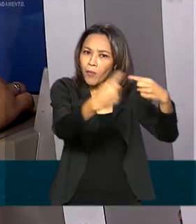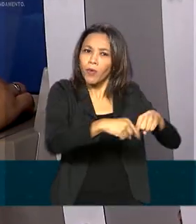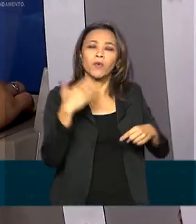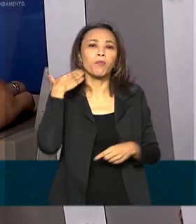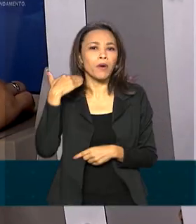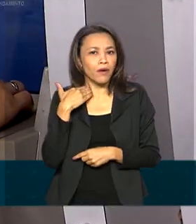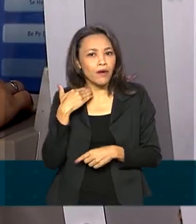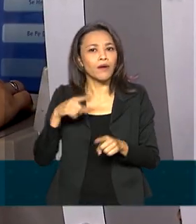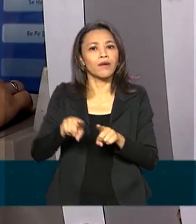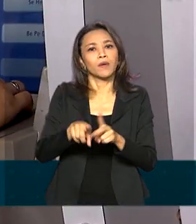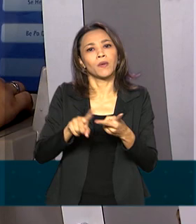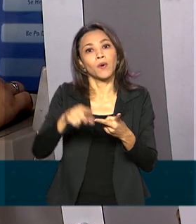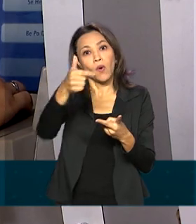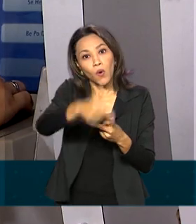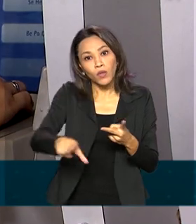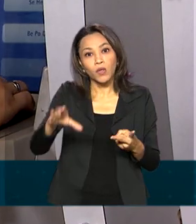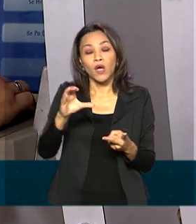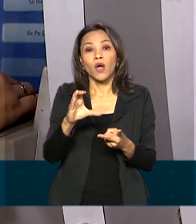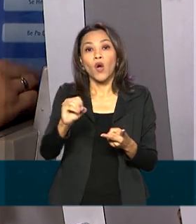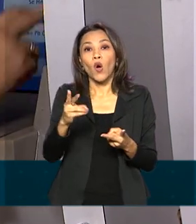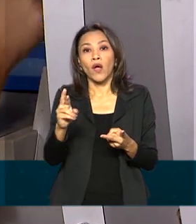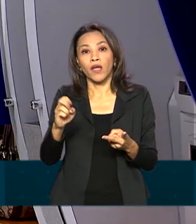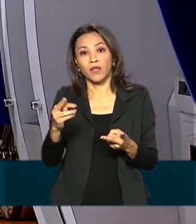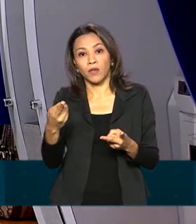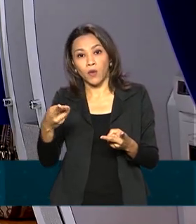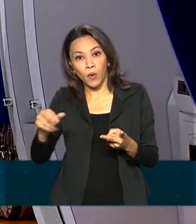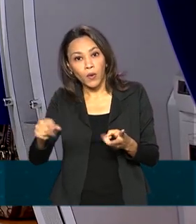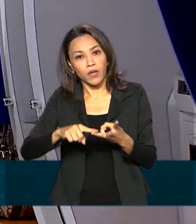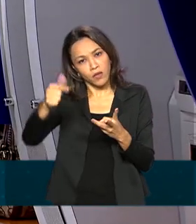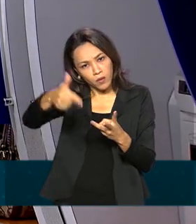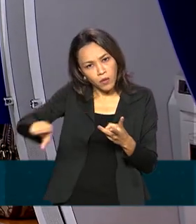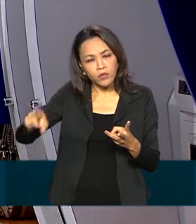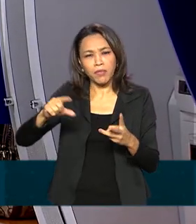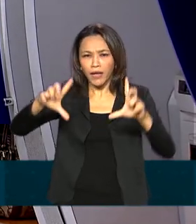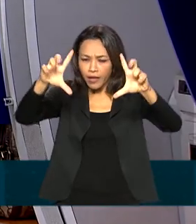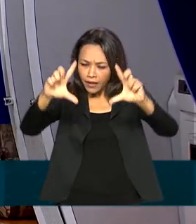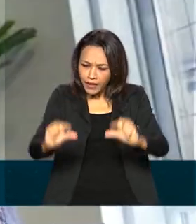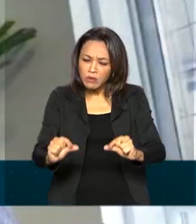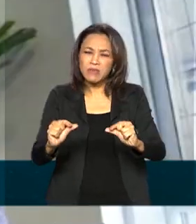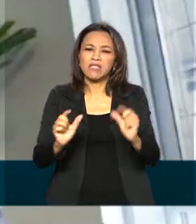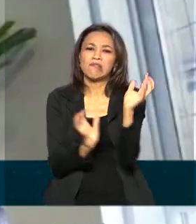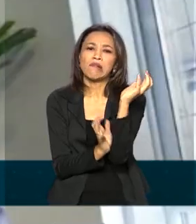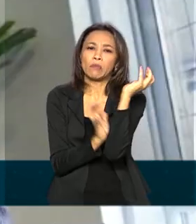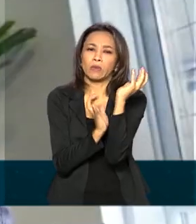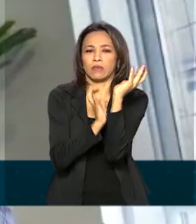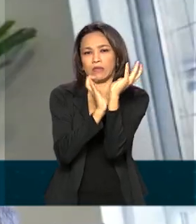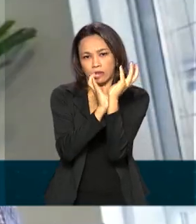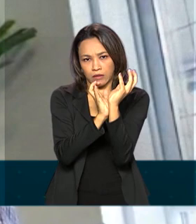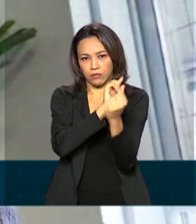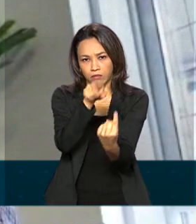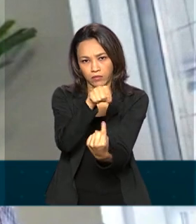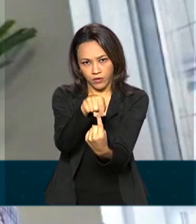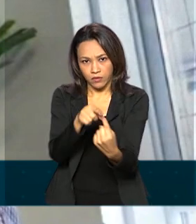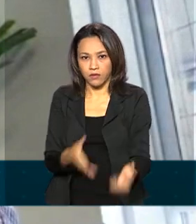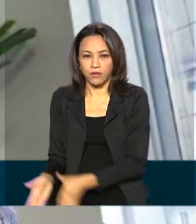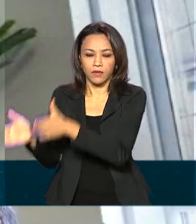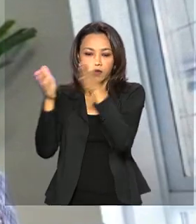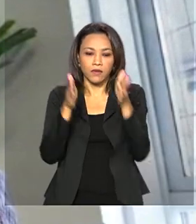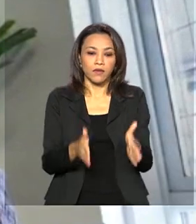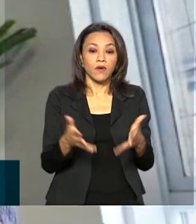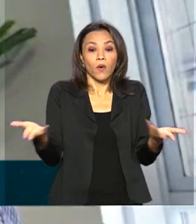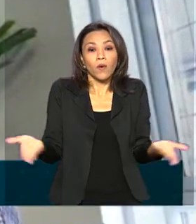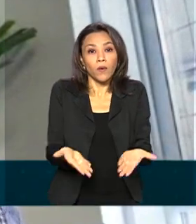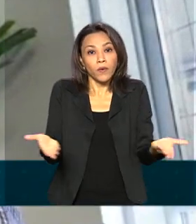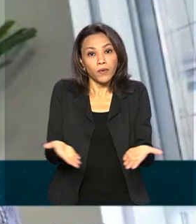corretoras e fintechs, baixando os custos bancários e diminuindo a burocracia. O que manda hoje na concorrência, o que